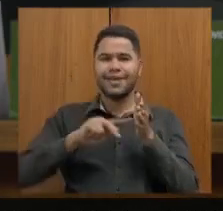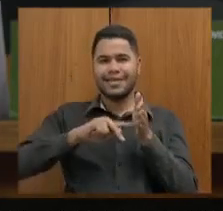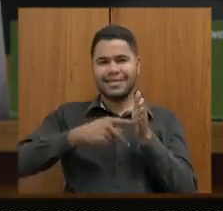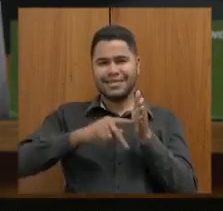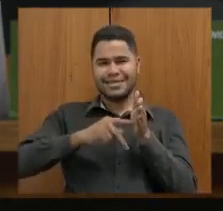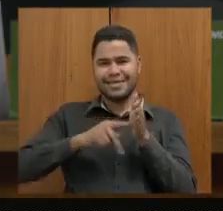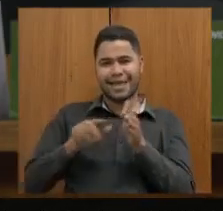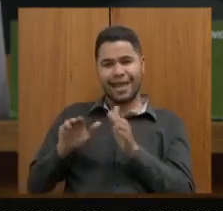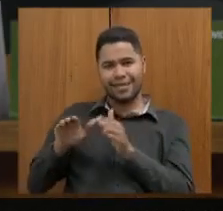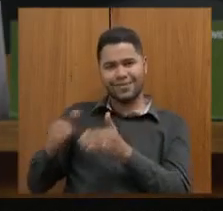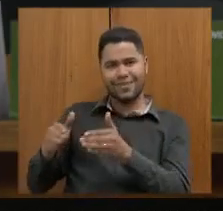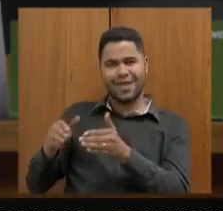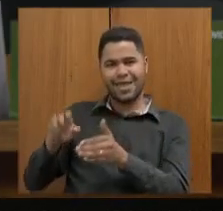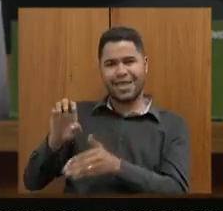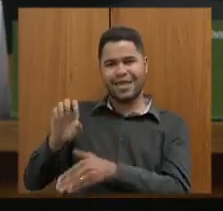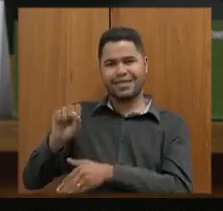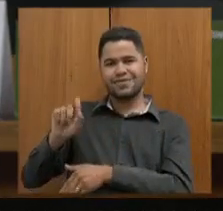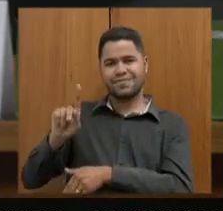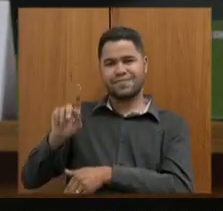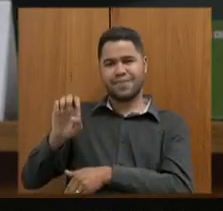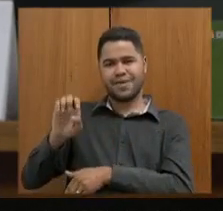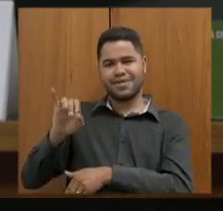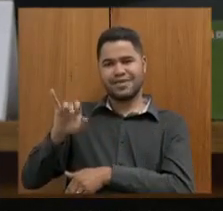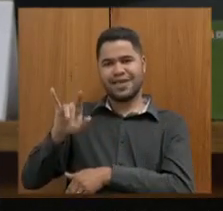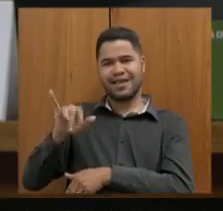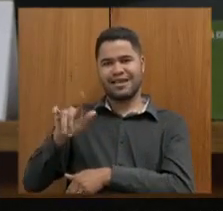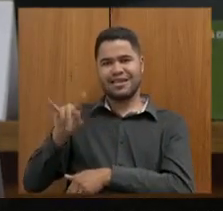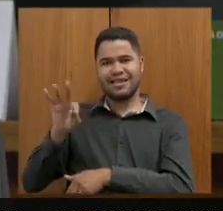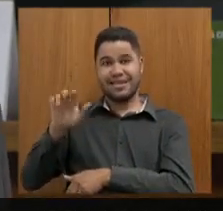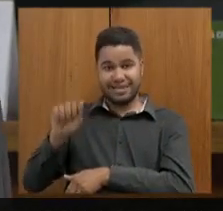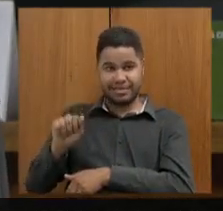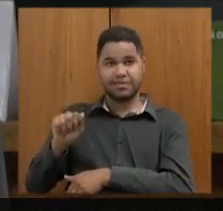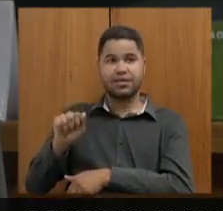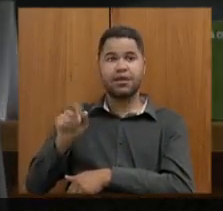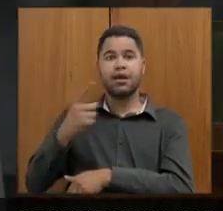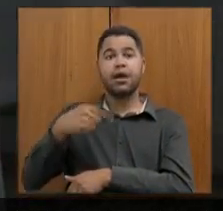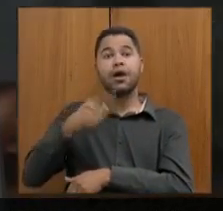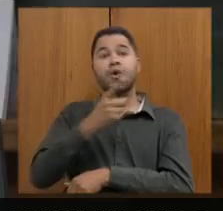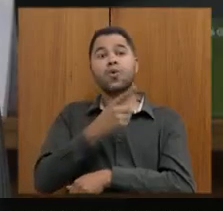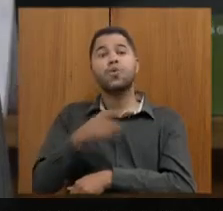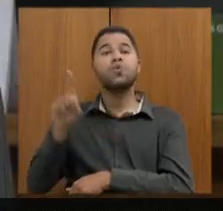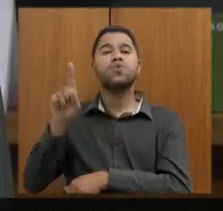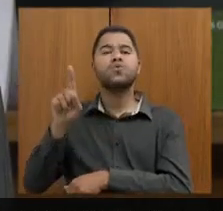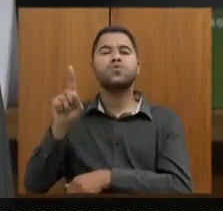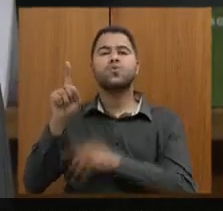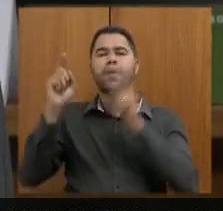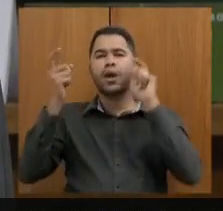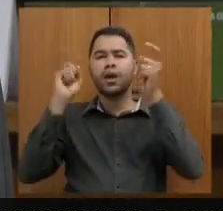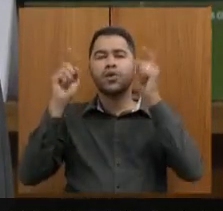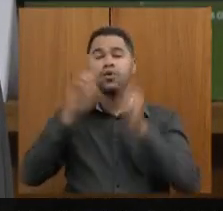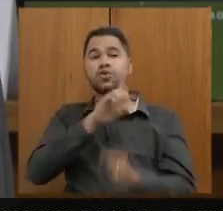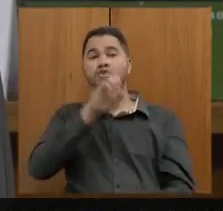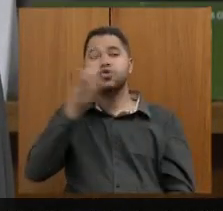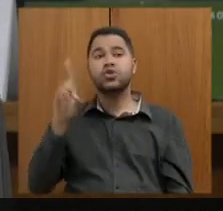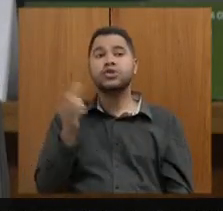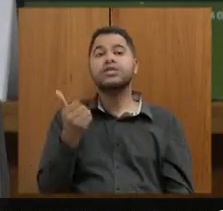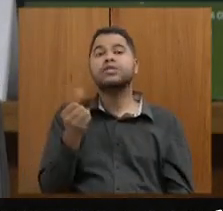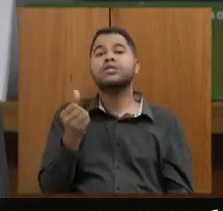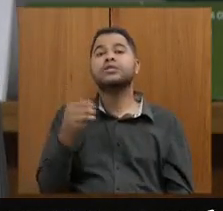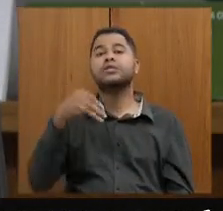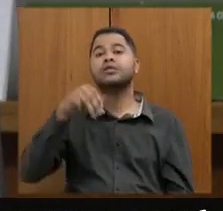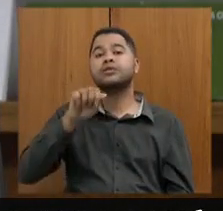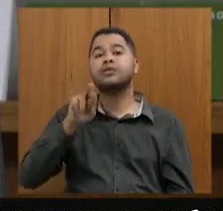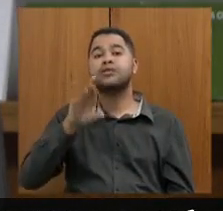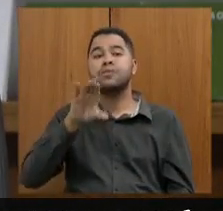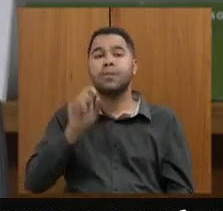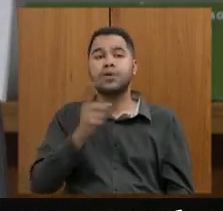dos especialistas eu lhe conto aqui que a última reunião realizada com eles foi no dia 16 de março